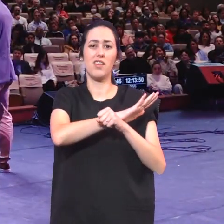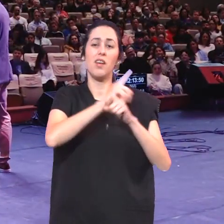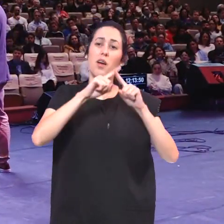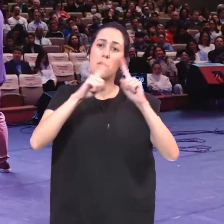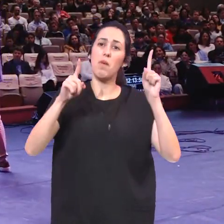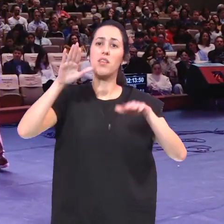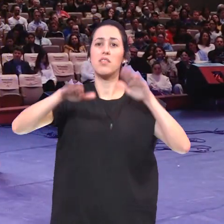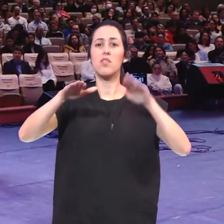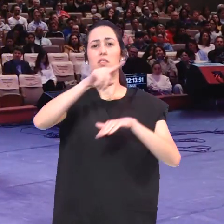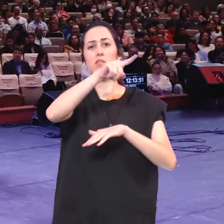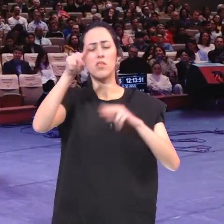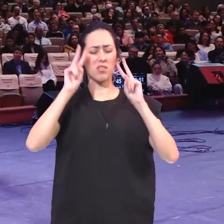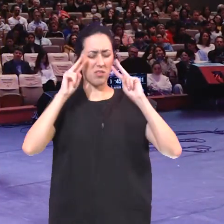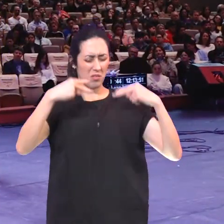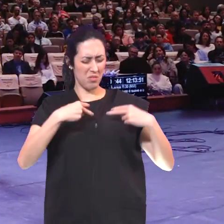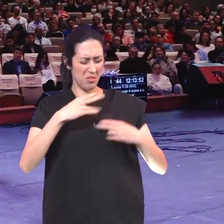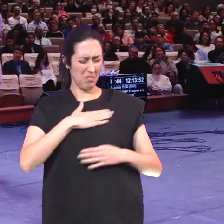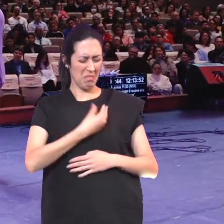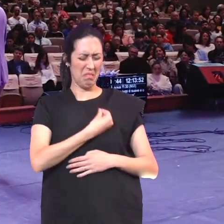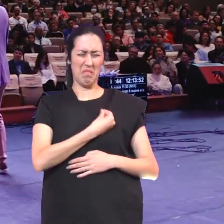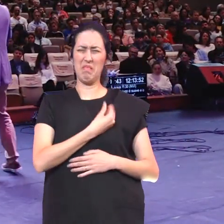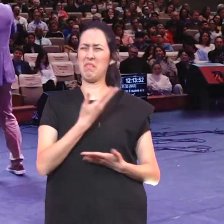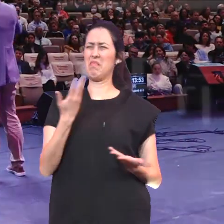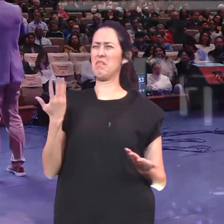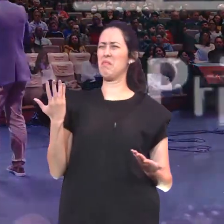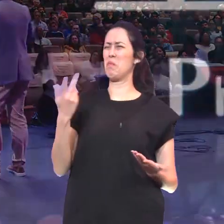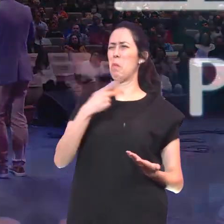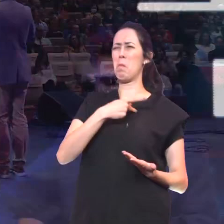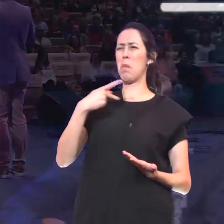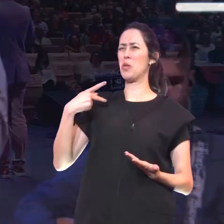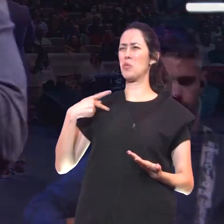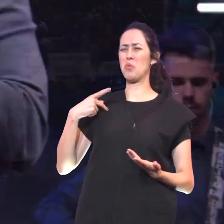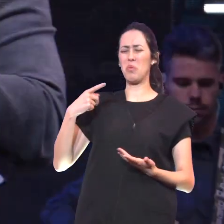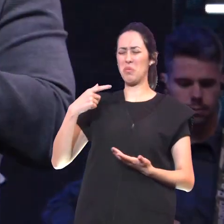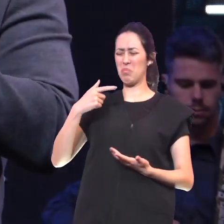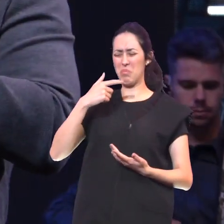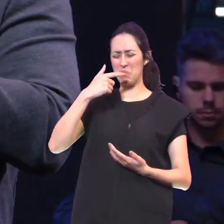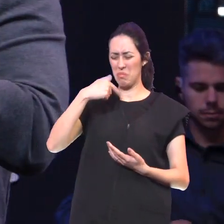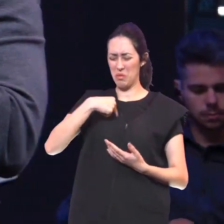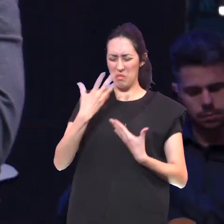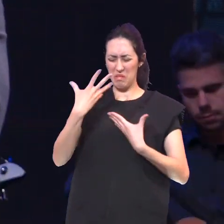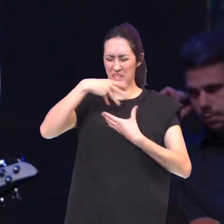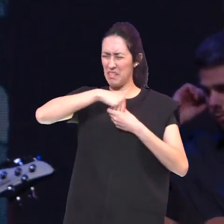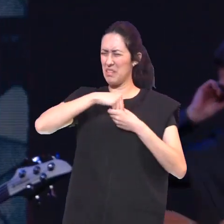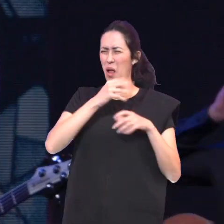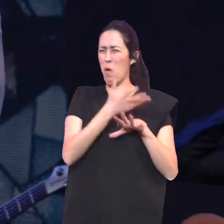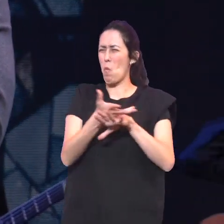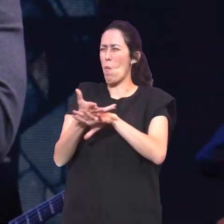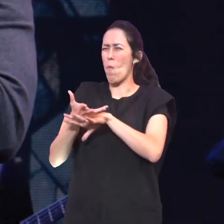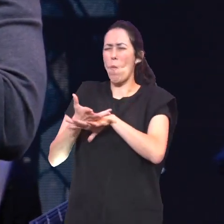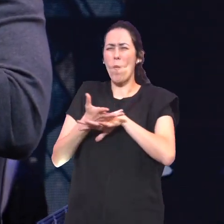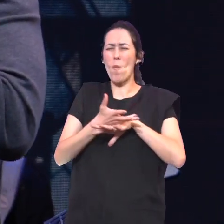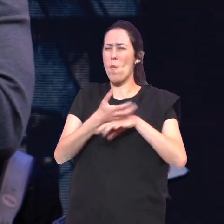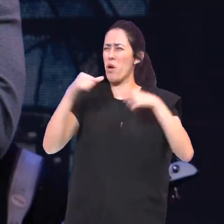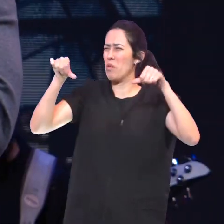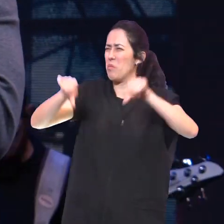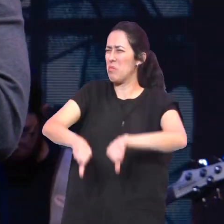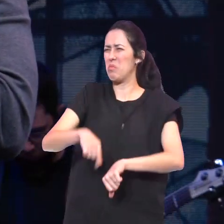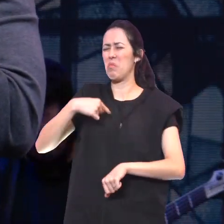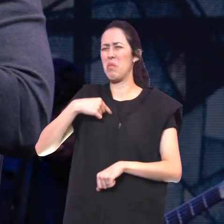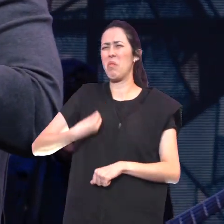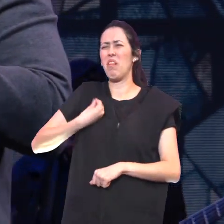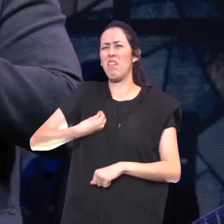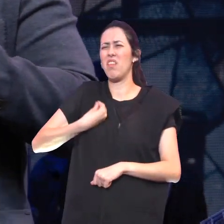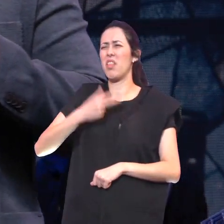você olhe Para a sua vida E diga Pastor Olha Eu vejo um deserto aqui Não há fertilidade Eu estou andando em círculos